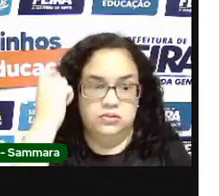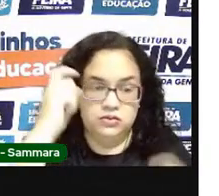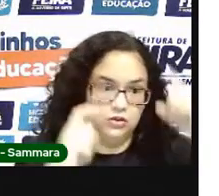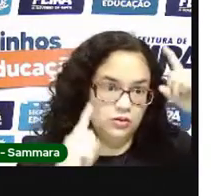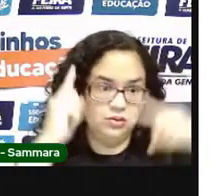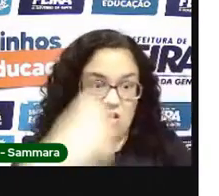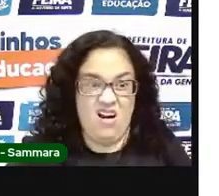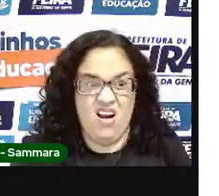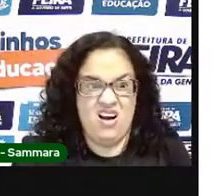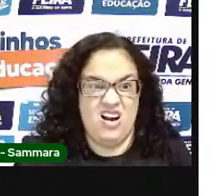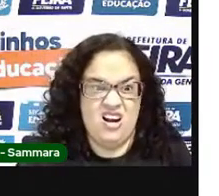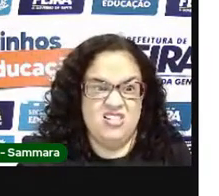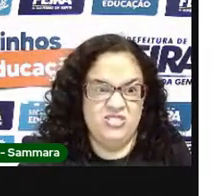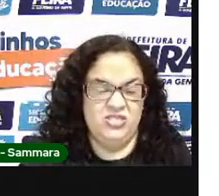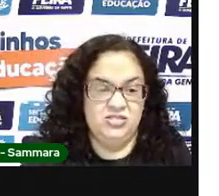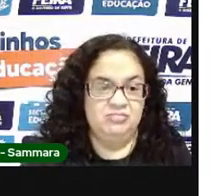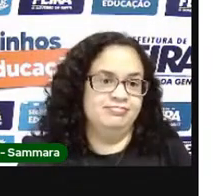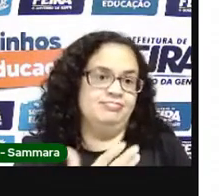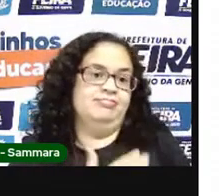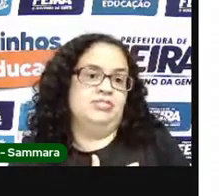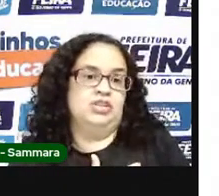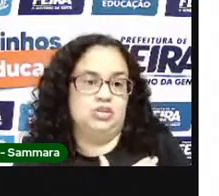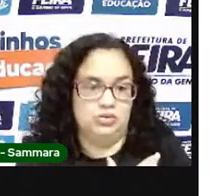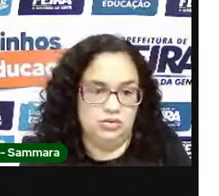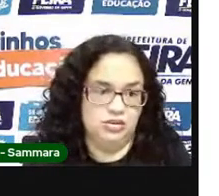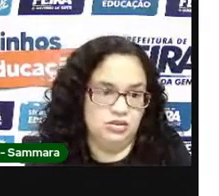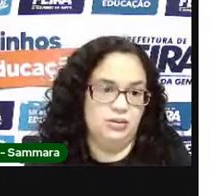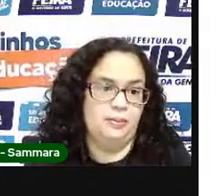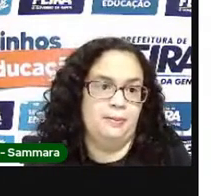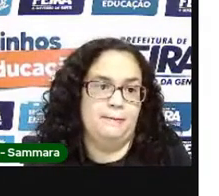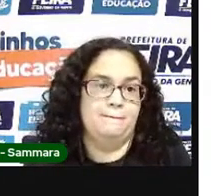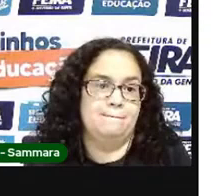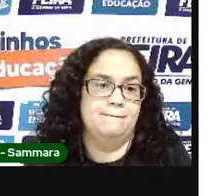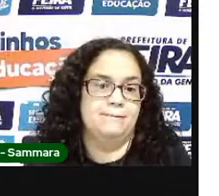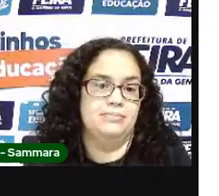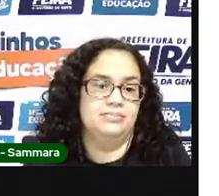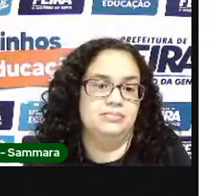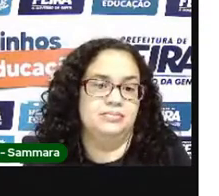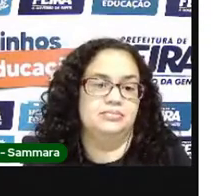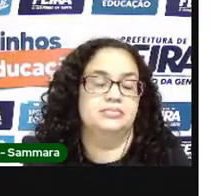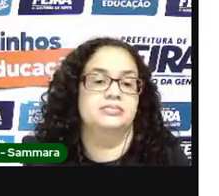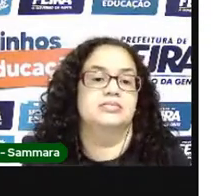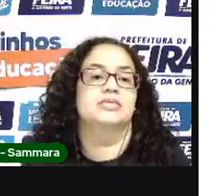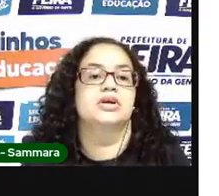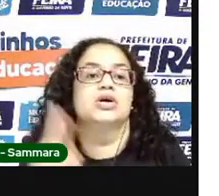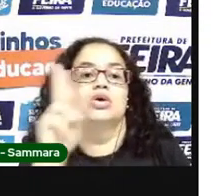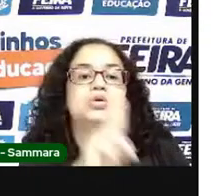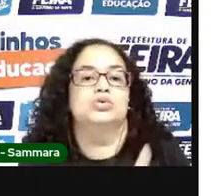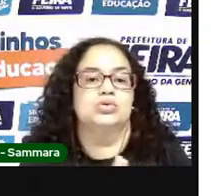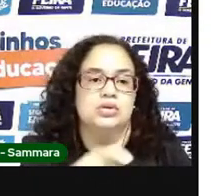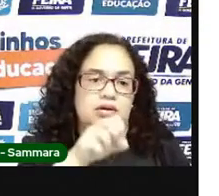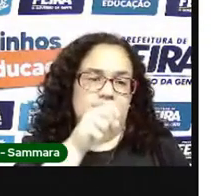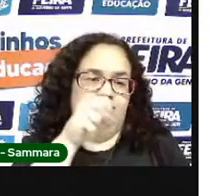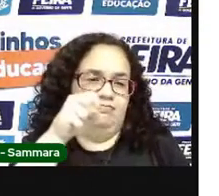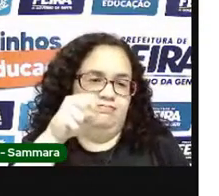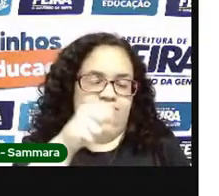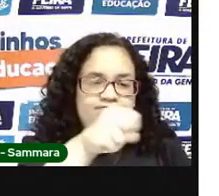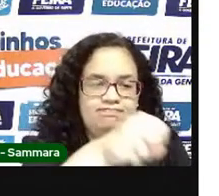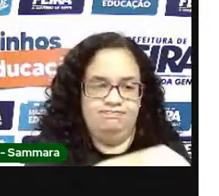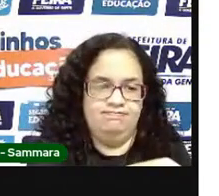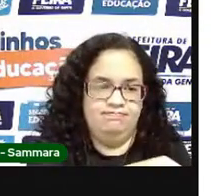de raiva, quando vocês não gostaram de alguma coisa. Do mesmo jeito, quando a gente utiliza a mãozinha fechada, né?